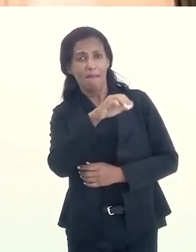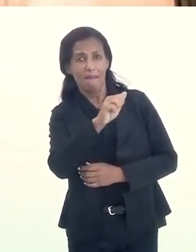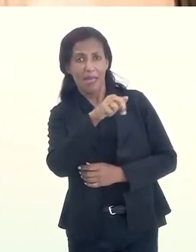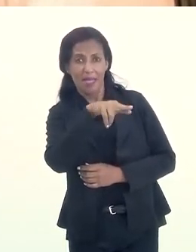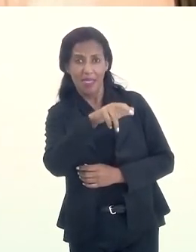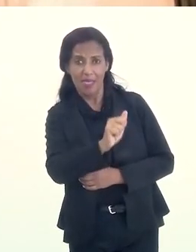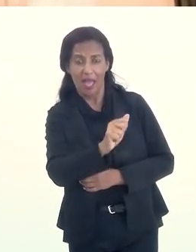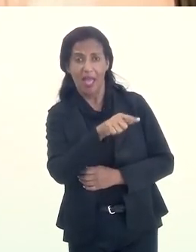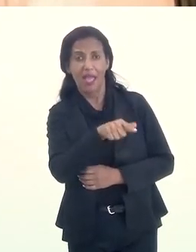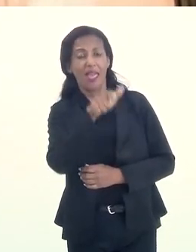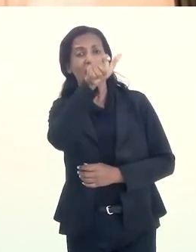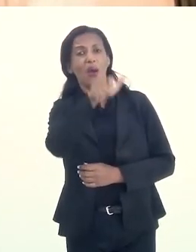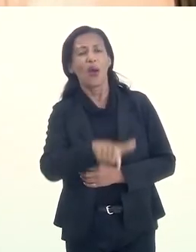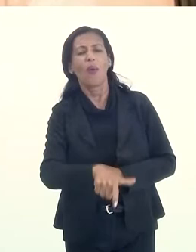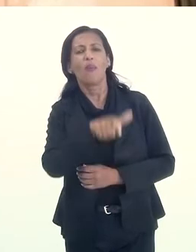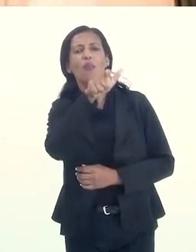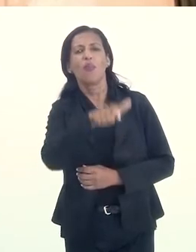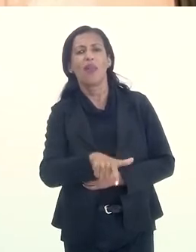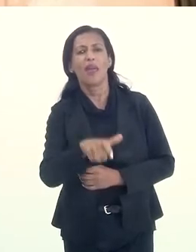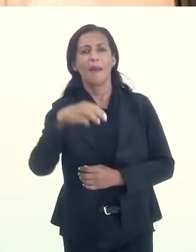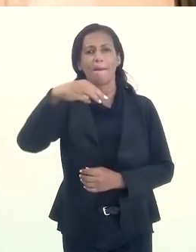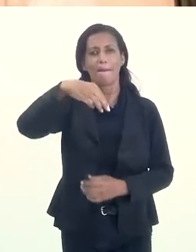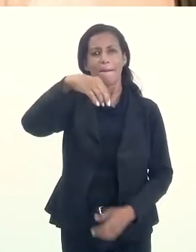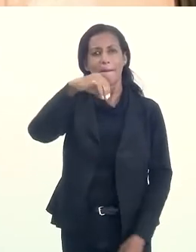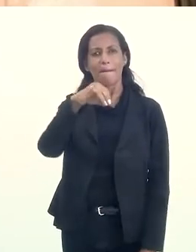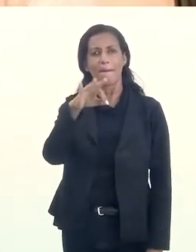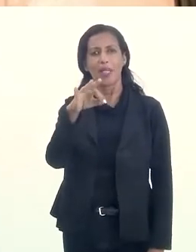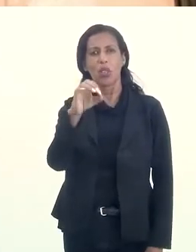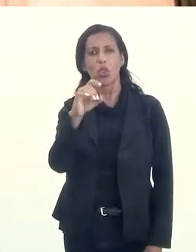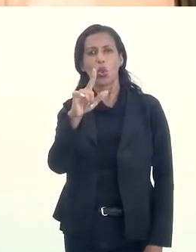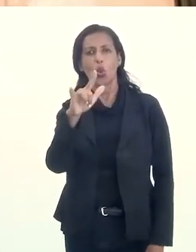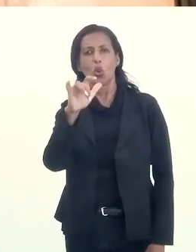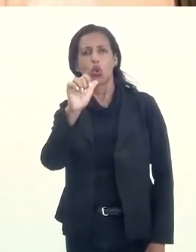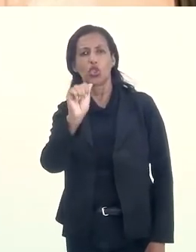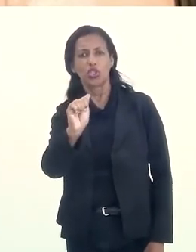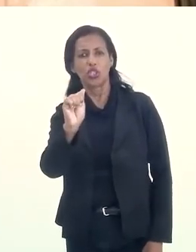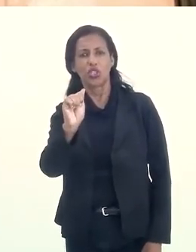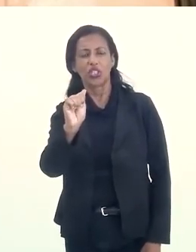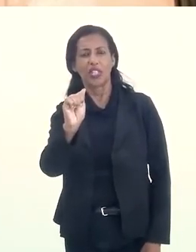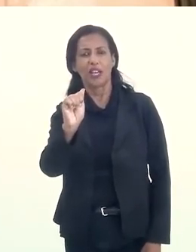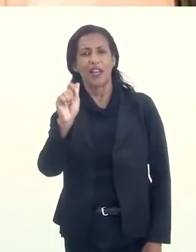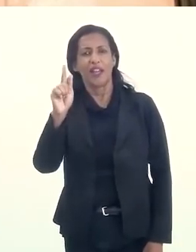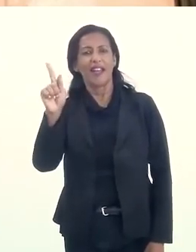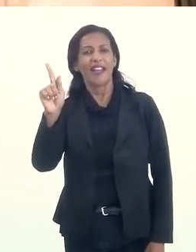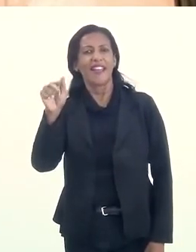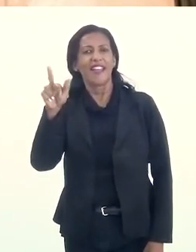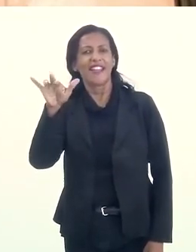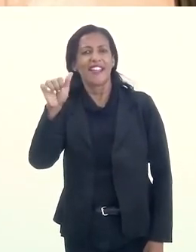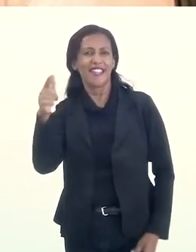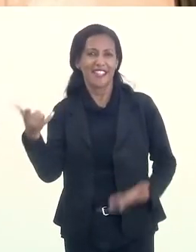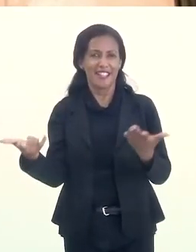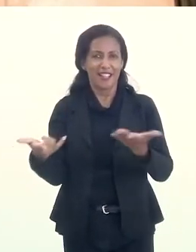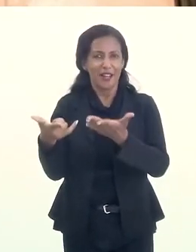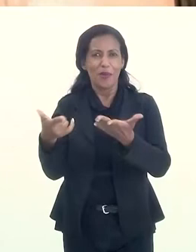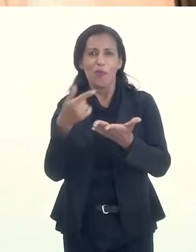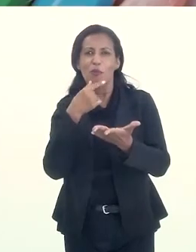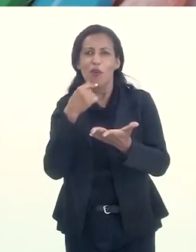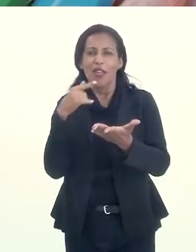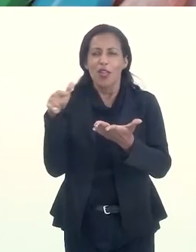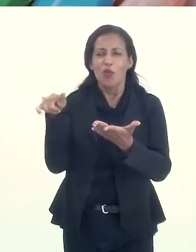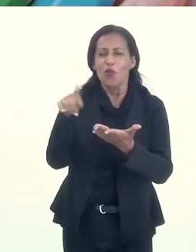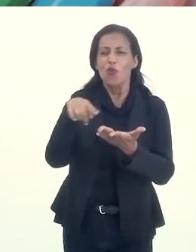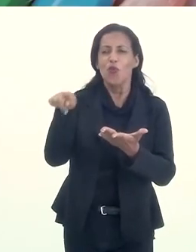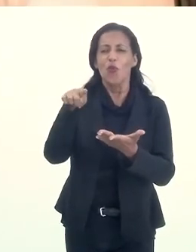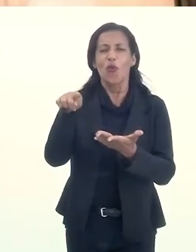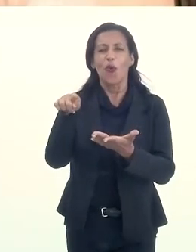da mitologia grega. Era mulher de anfitrião, por quem o safado do Júpiter se interessou. Porque o